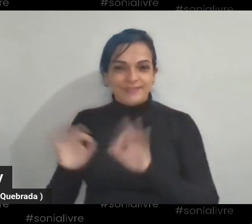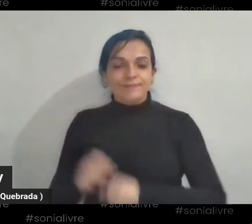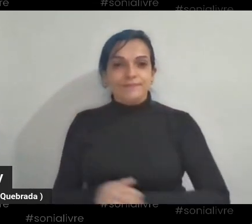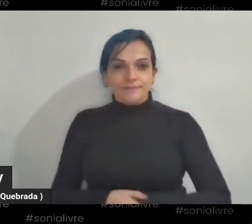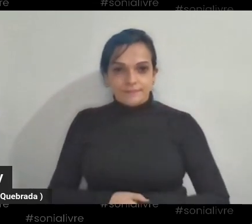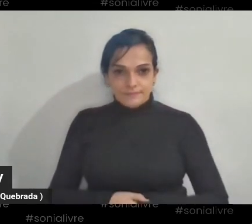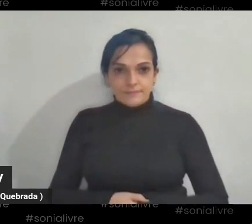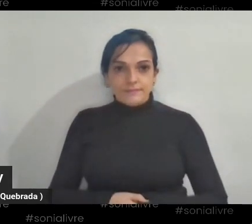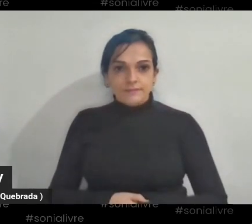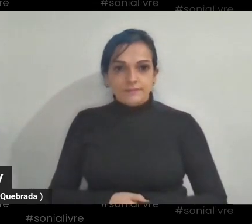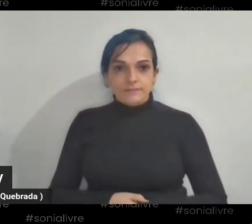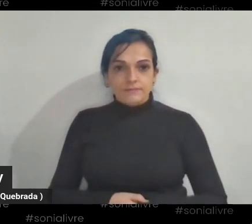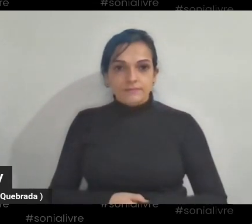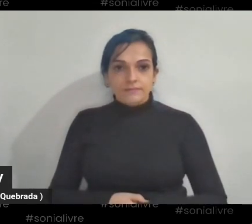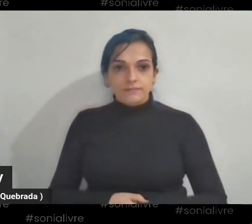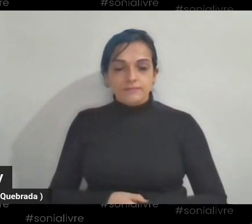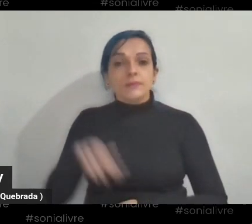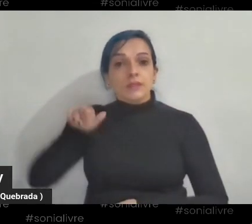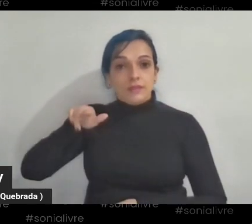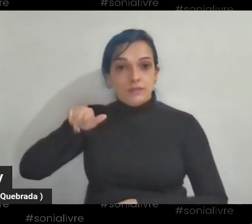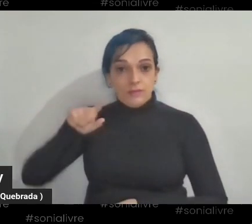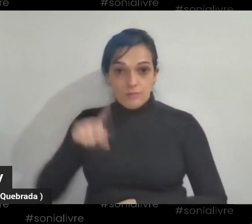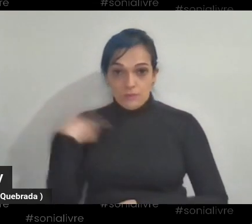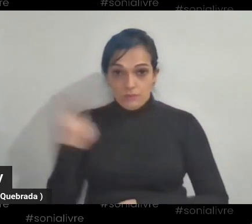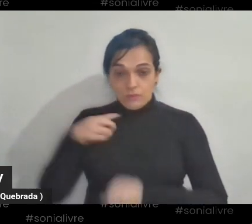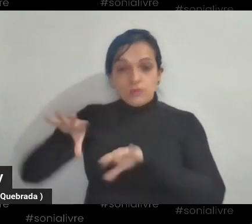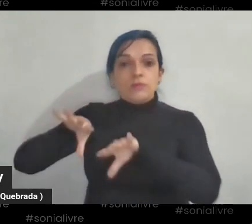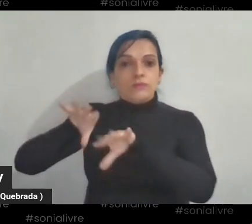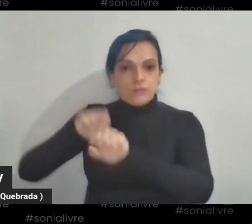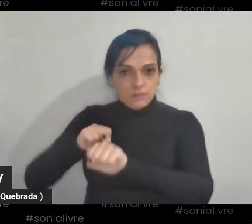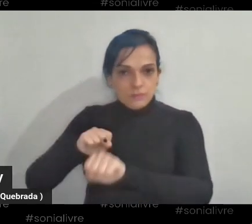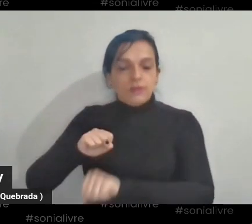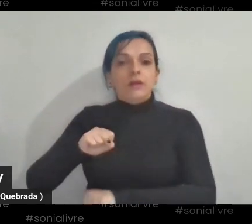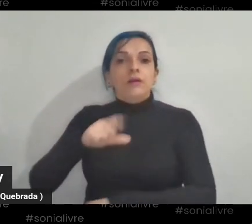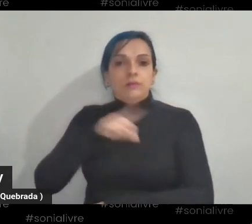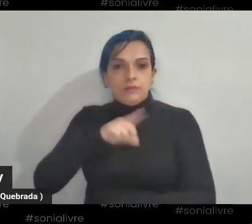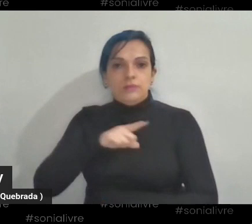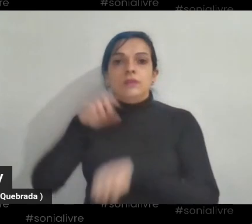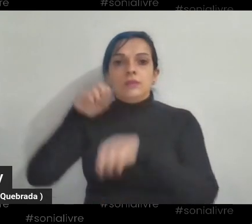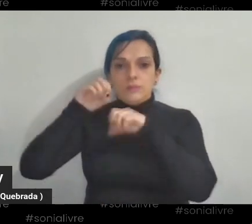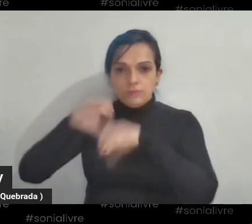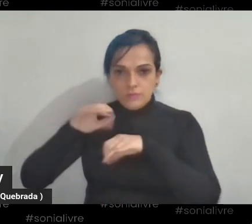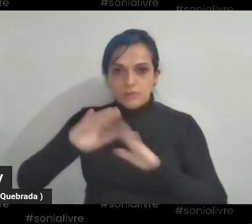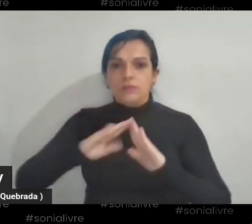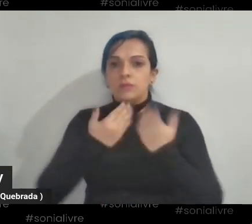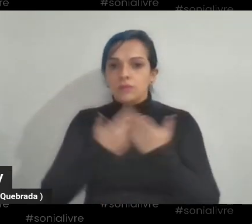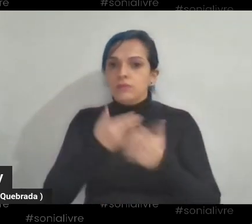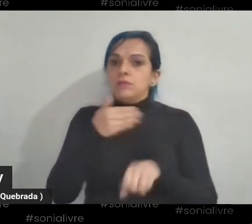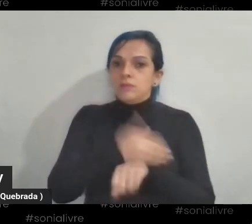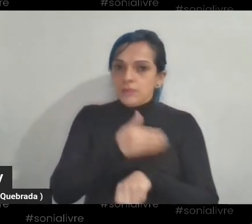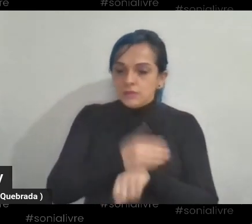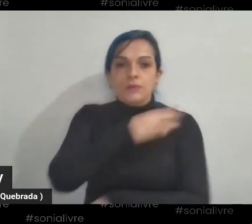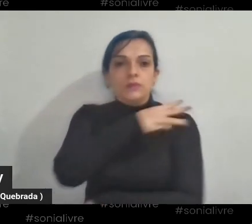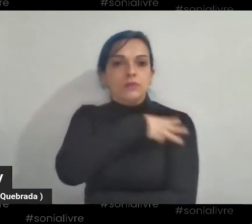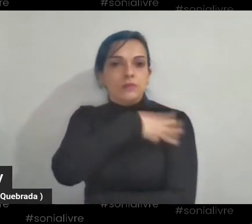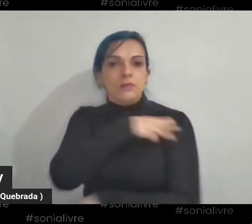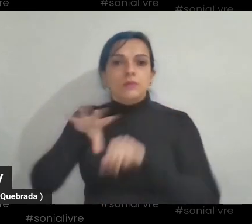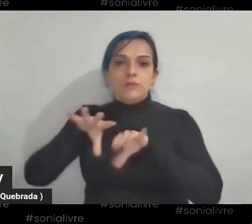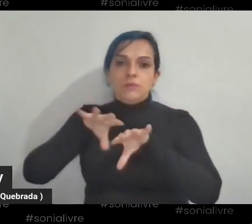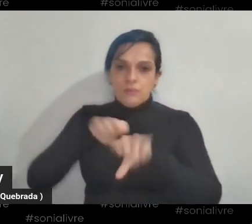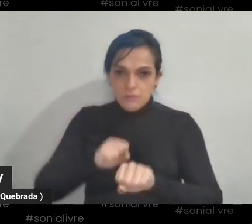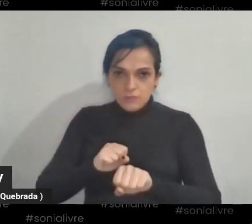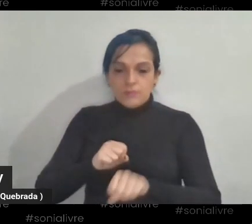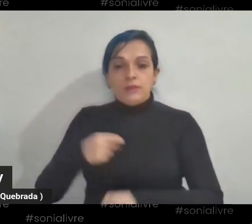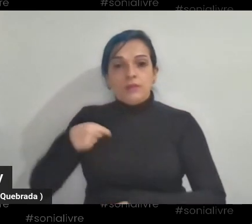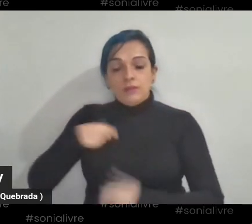Pronto. Tivemos acesso, sim, à saúde, a estudos, ensino médio. Hoje, graças a Deus, estou começando a minha